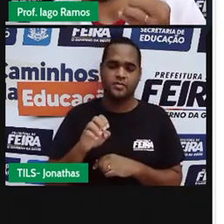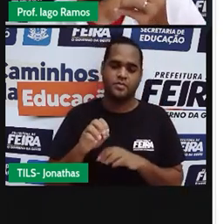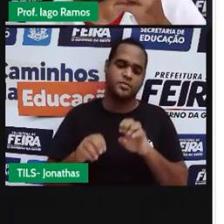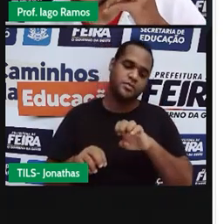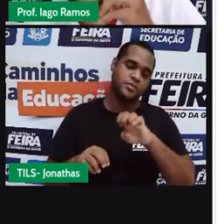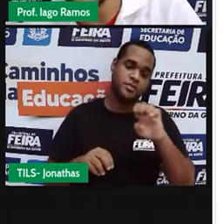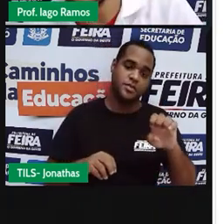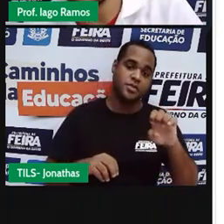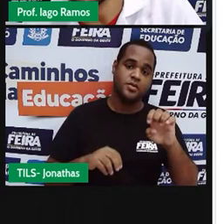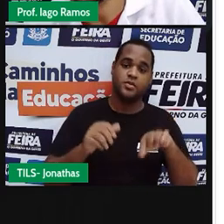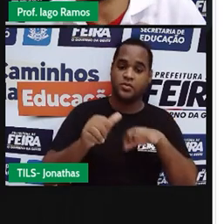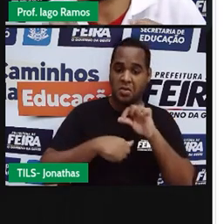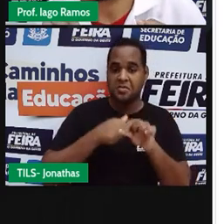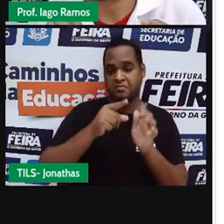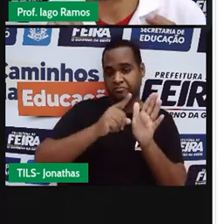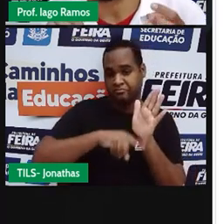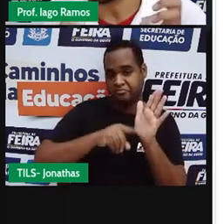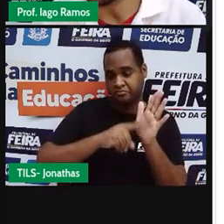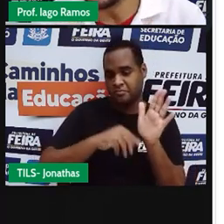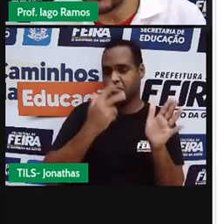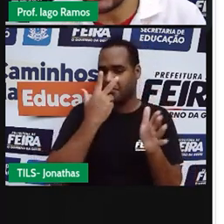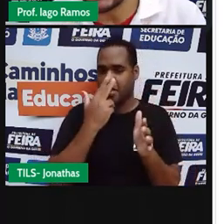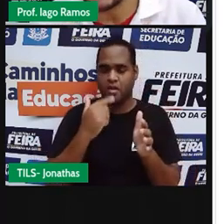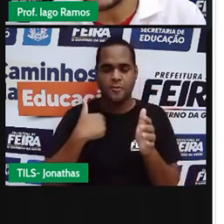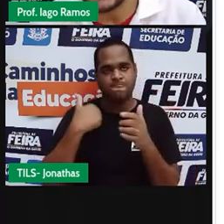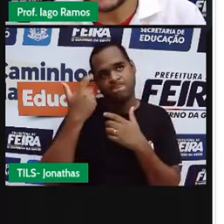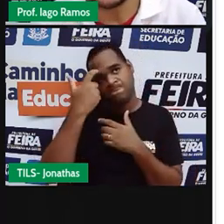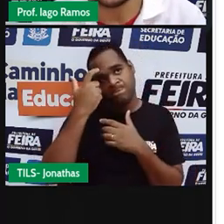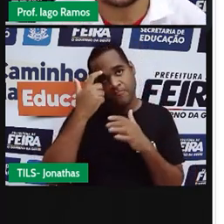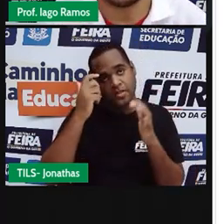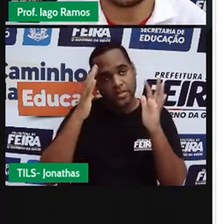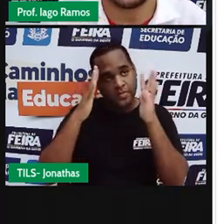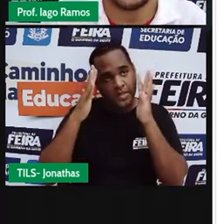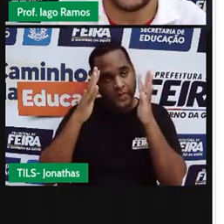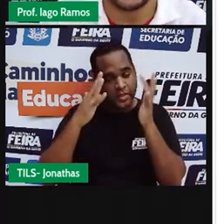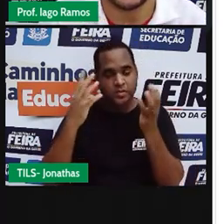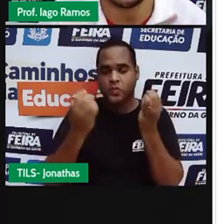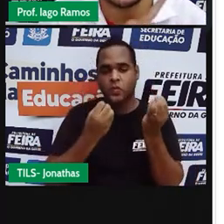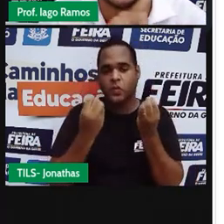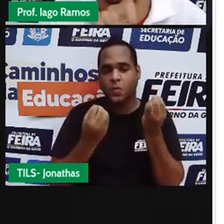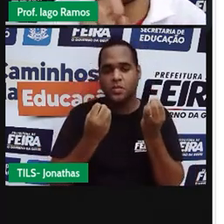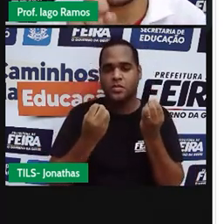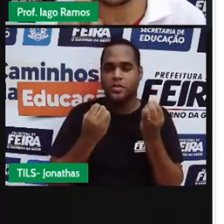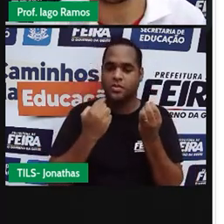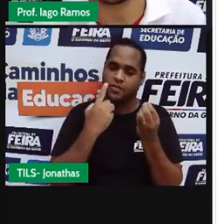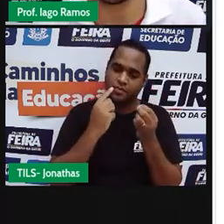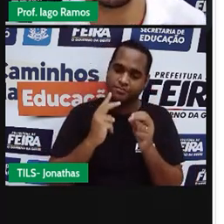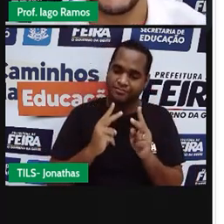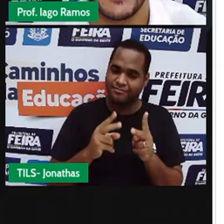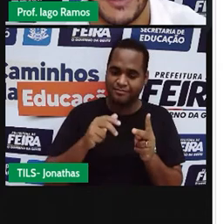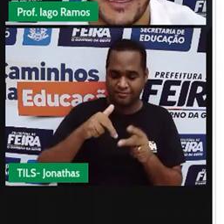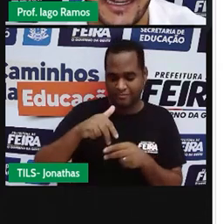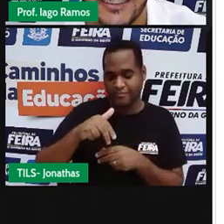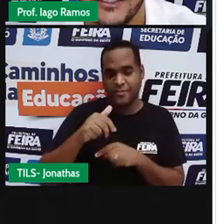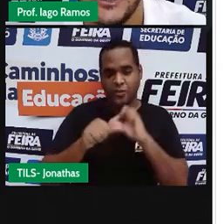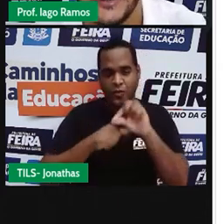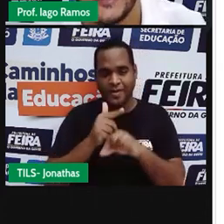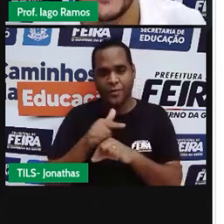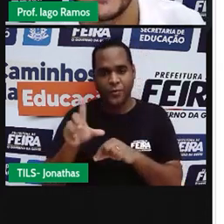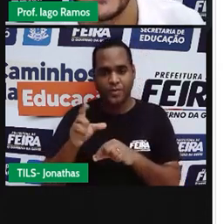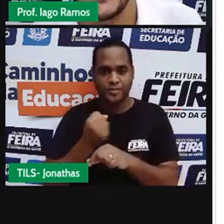subtrair um negativo, eu vou pensar o oposto. Tá? Então, eu vou caminhar uma casinha para a